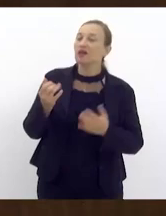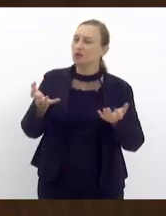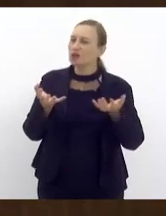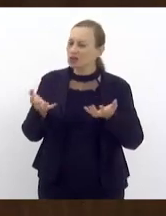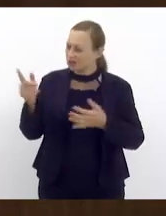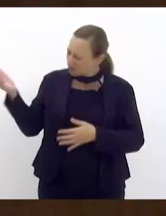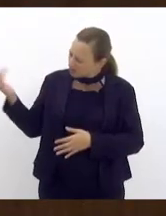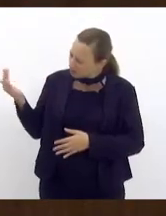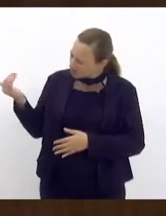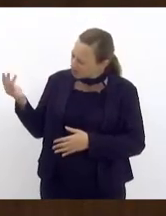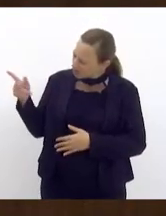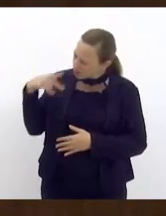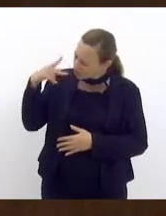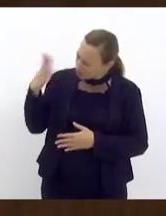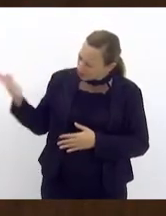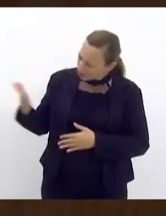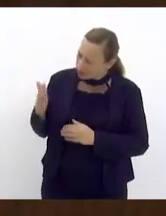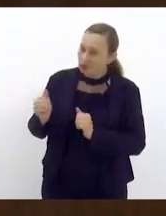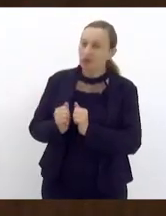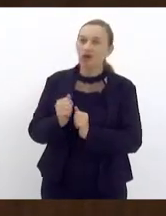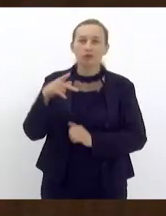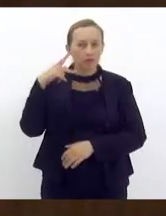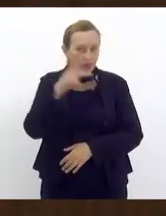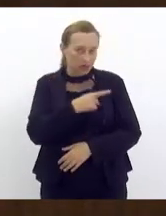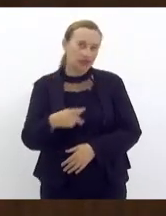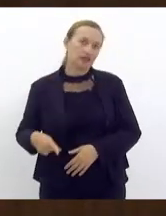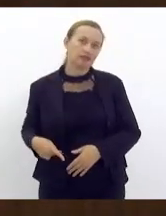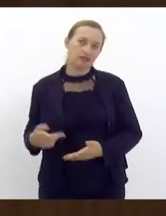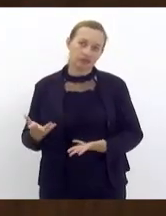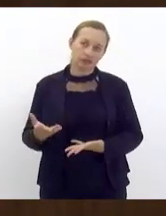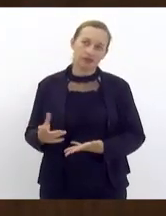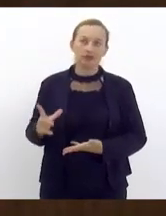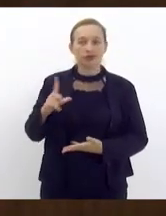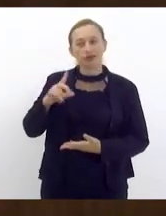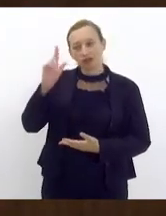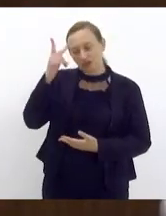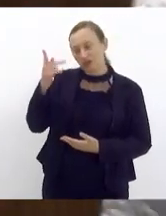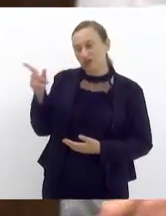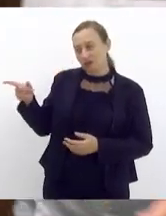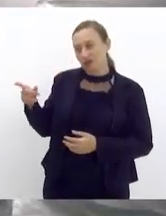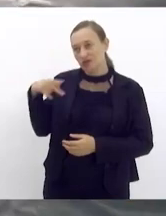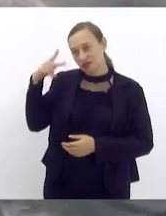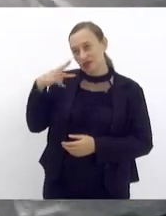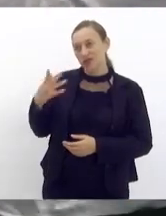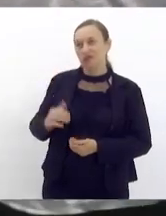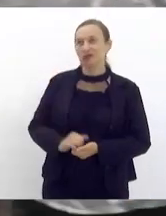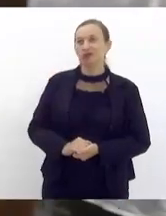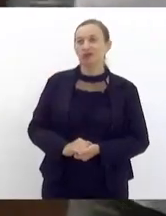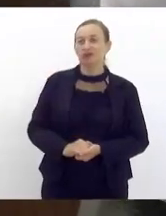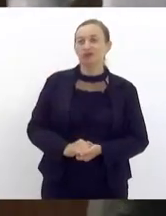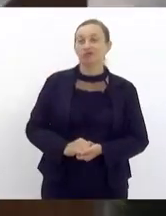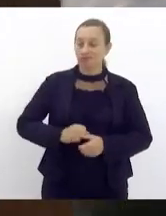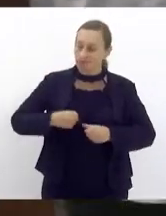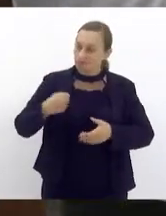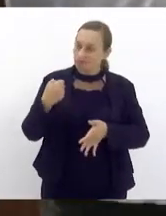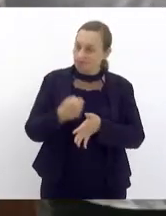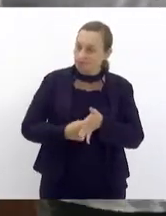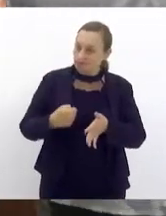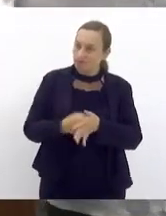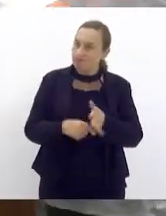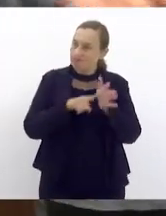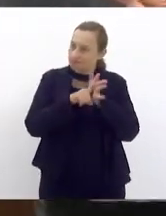vem aqui vereador por favor presidente tem história com esse vereador vereador combativo vereador que